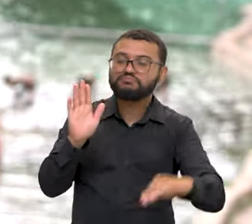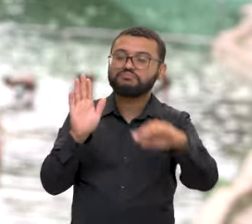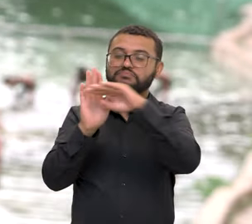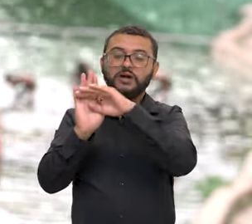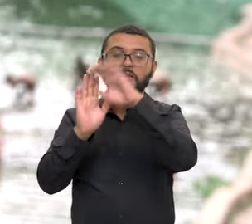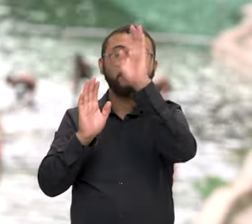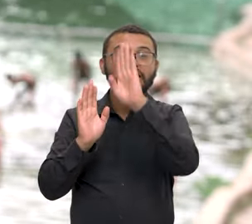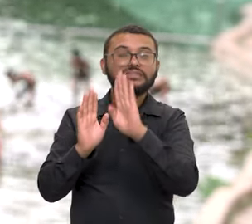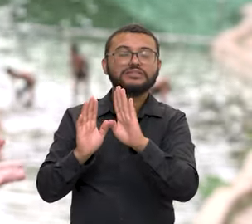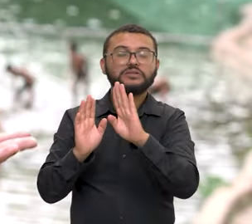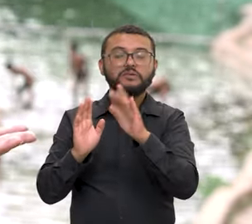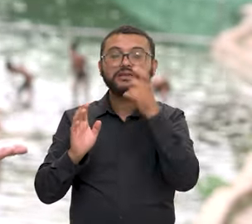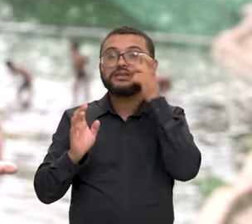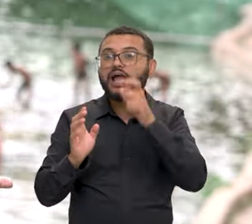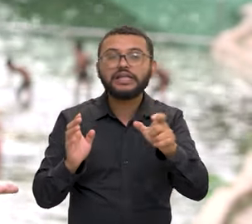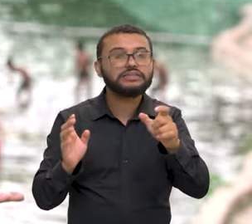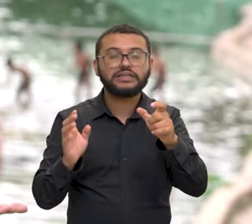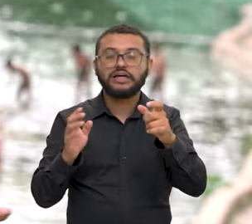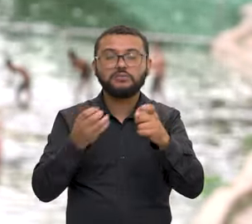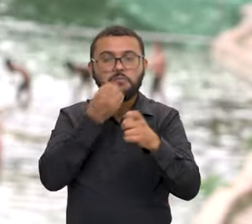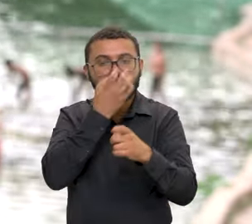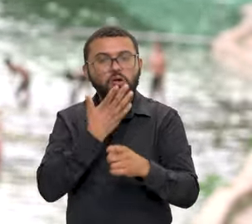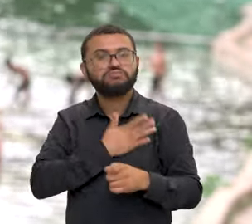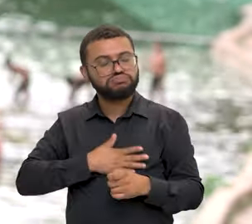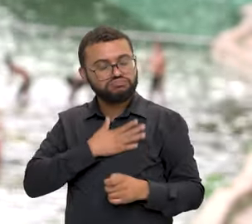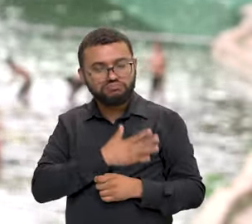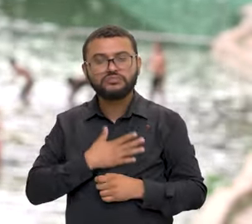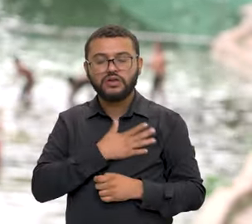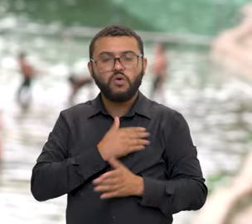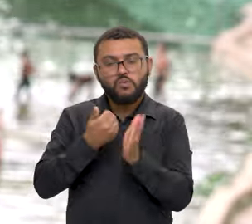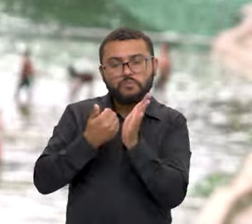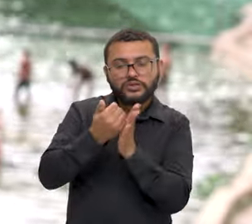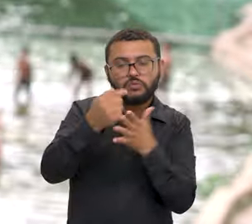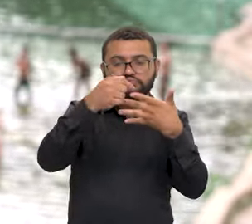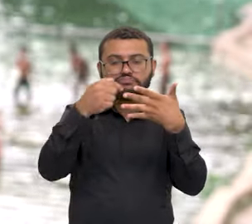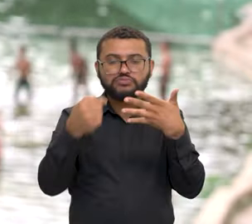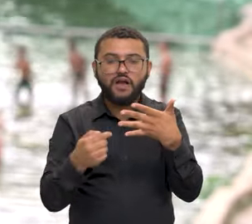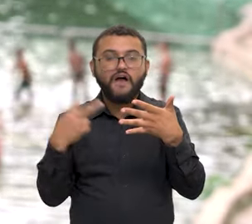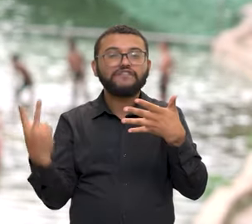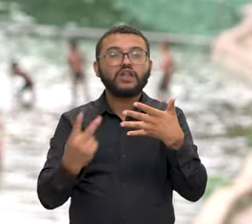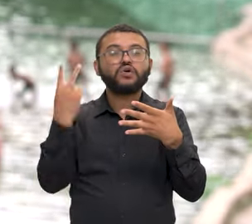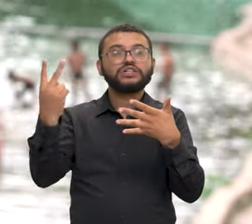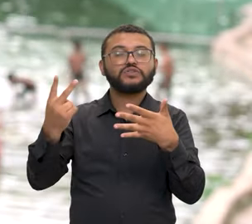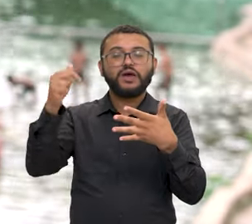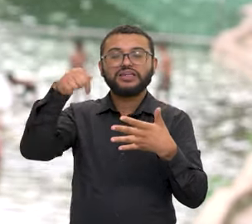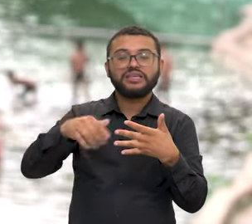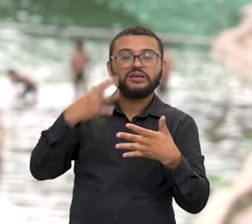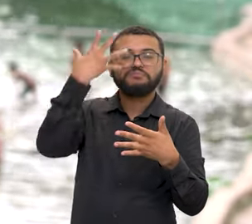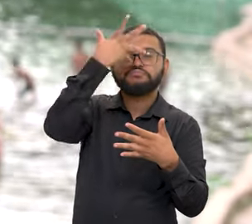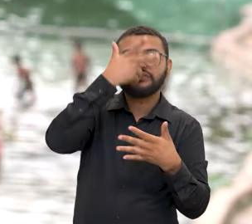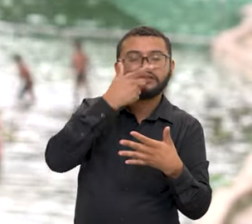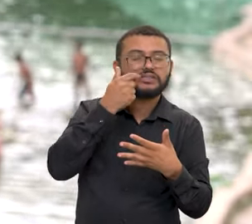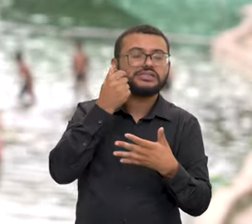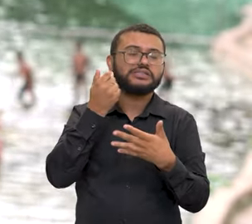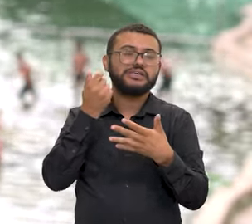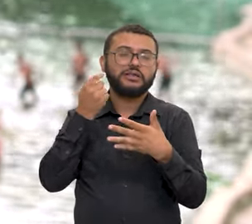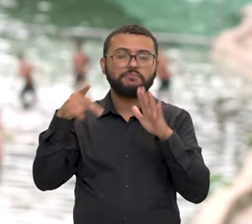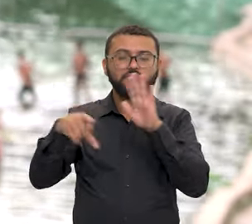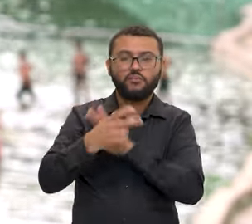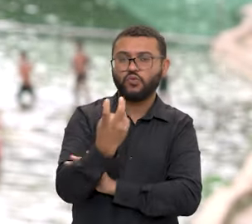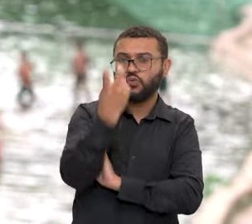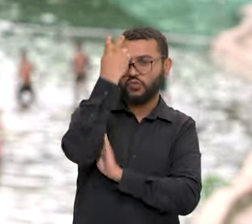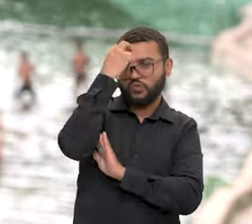além de valorizarem as belezas naturais e culturais do país, desempenharam um papel vital na recuperação